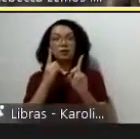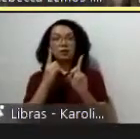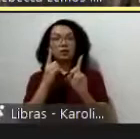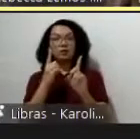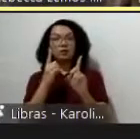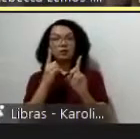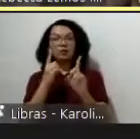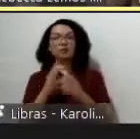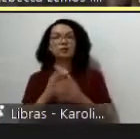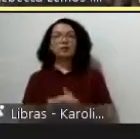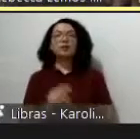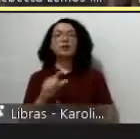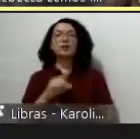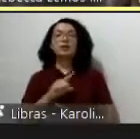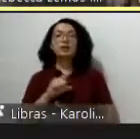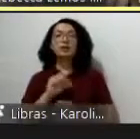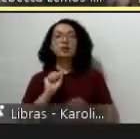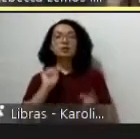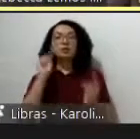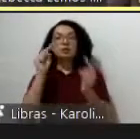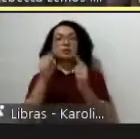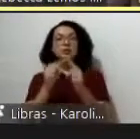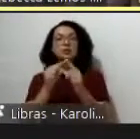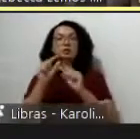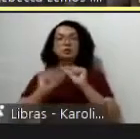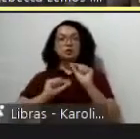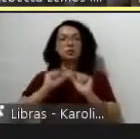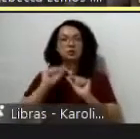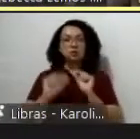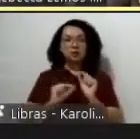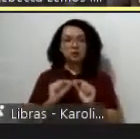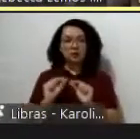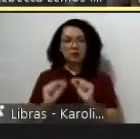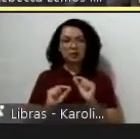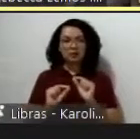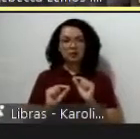pretende esse cruzamento de olhares de percepções